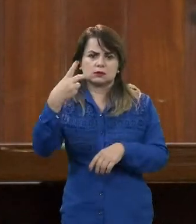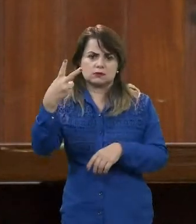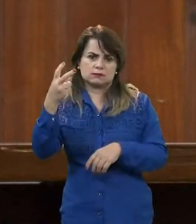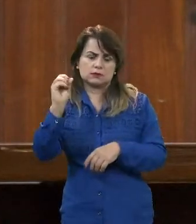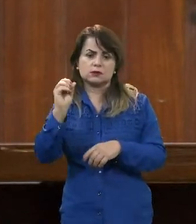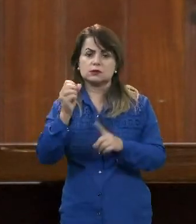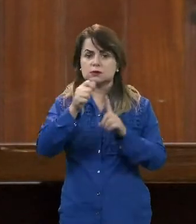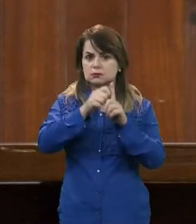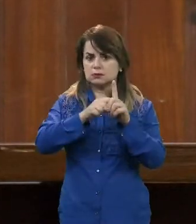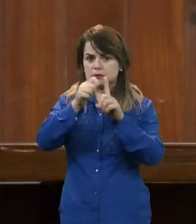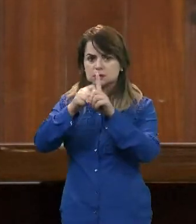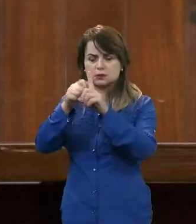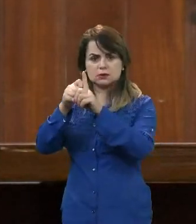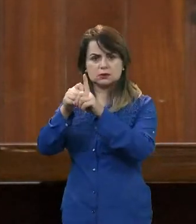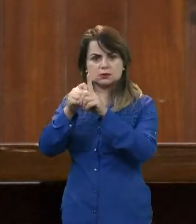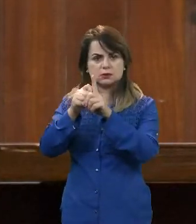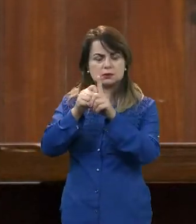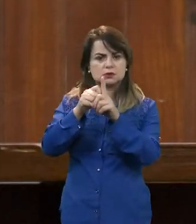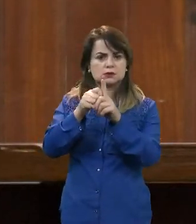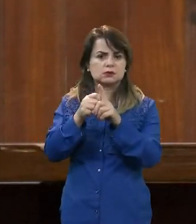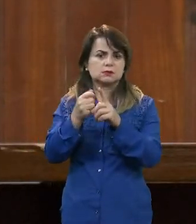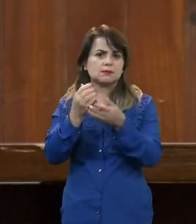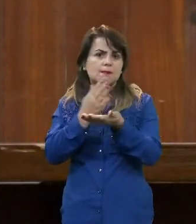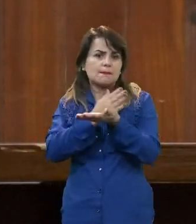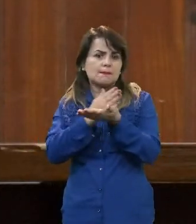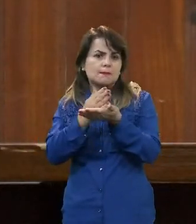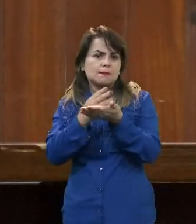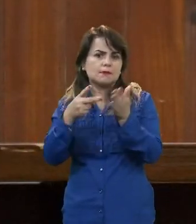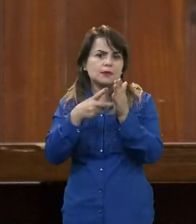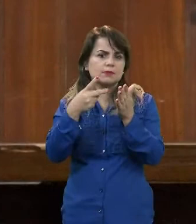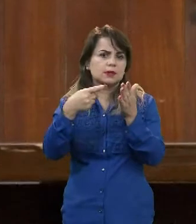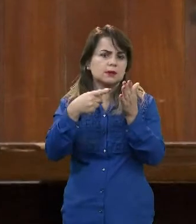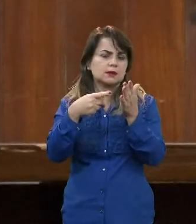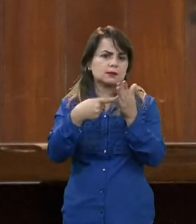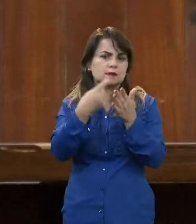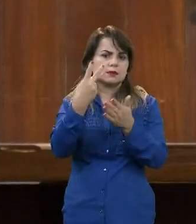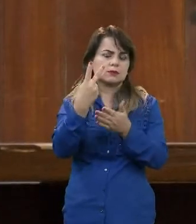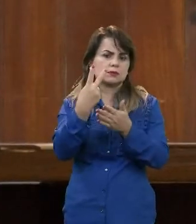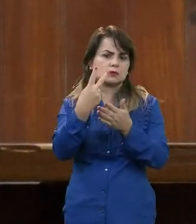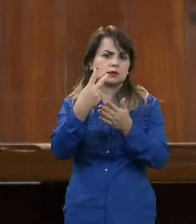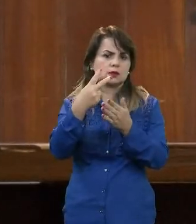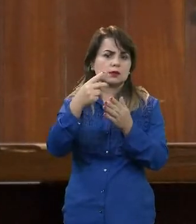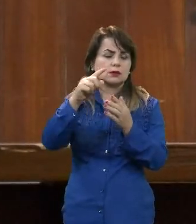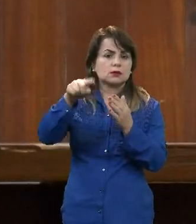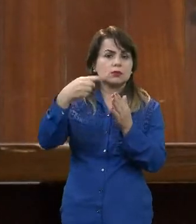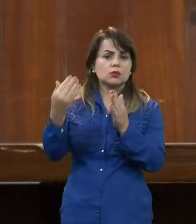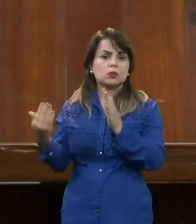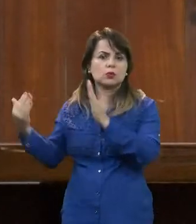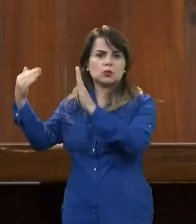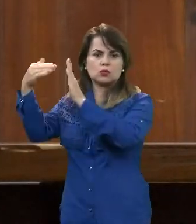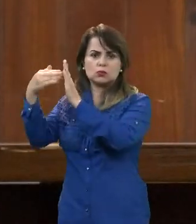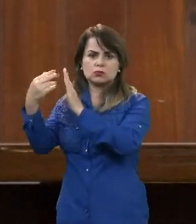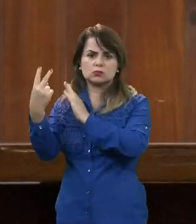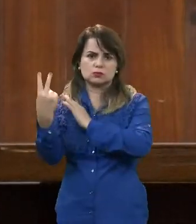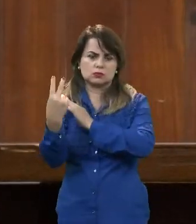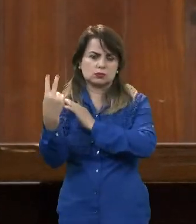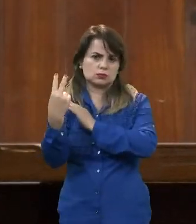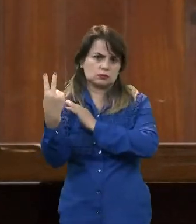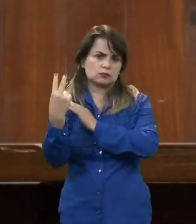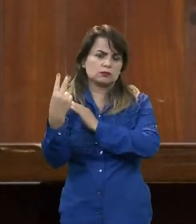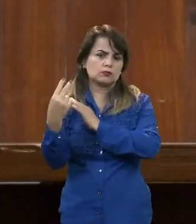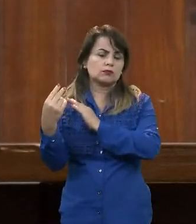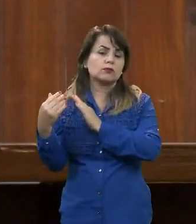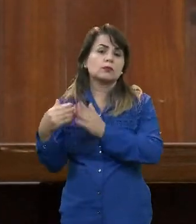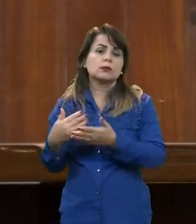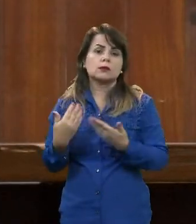próximas parcelas e jogaríamos para o final do contrato sem alteração na parcela. Então, essa